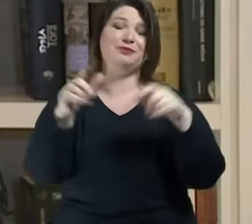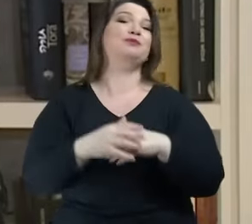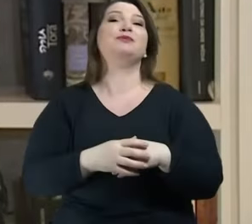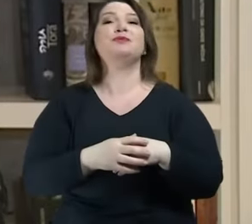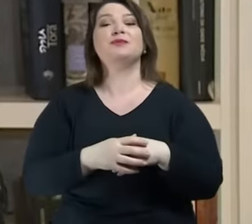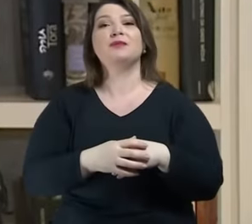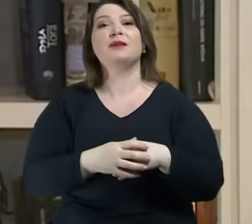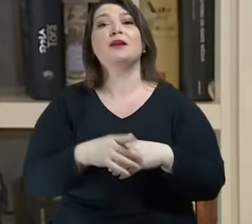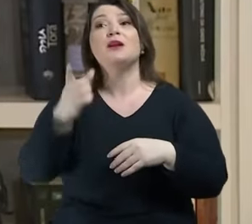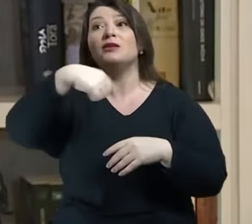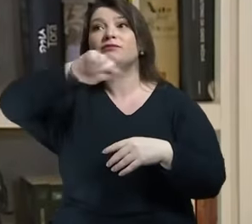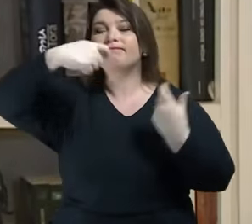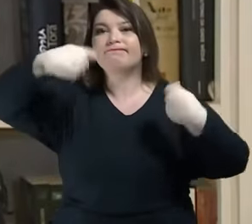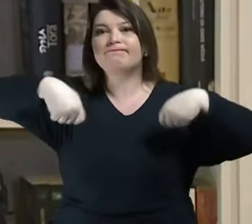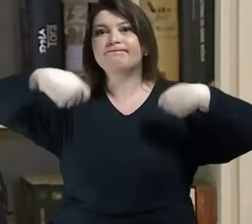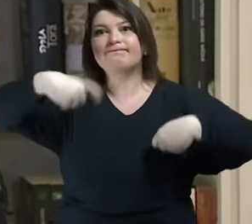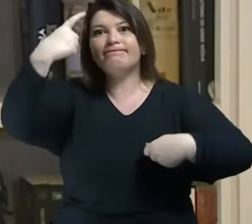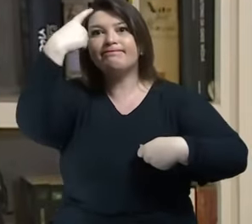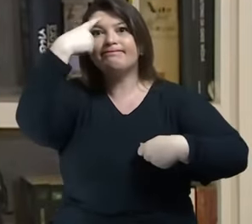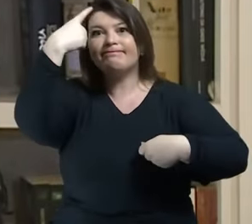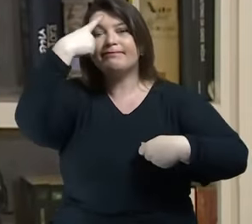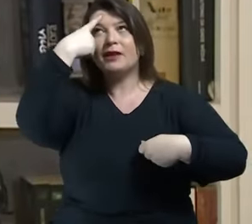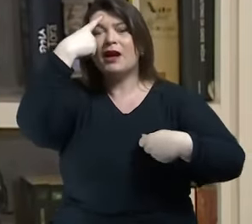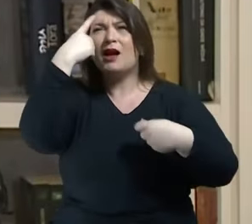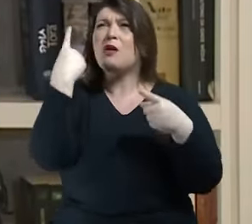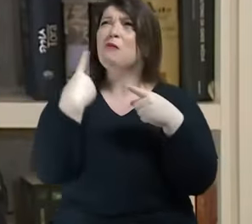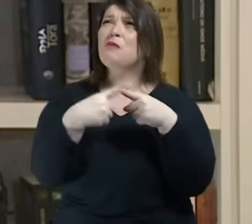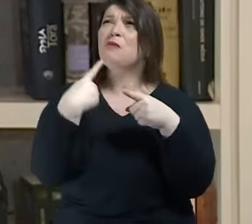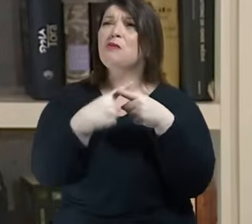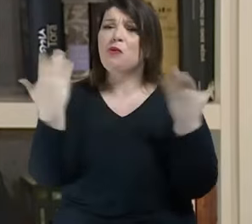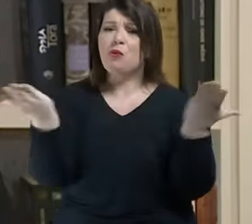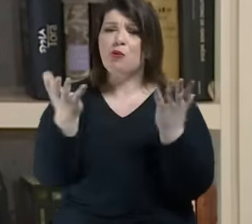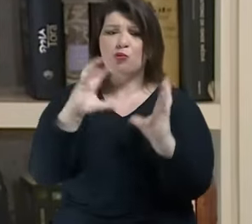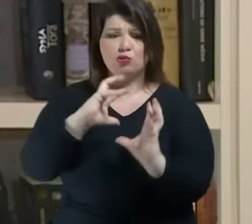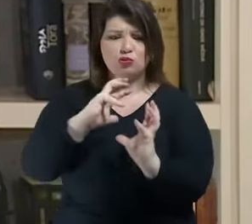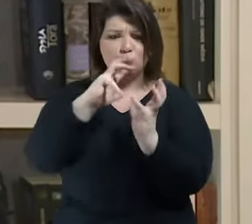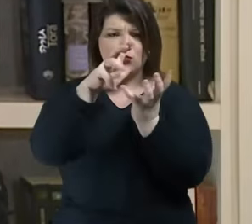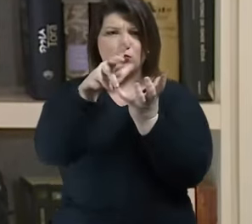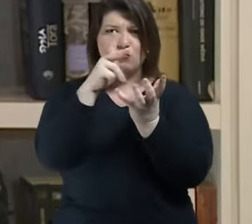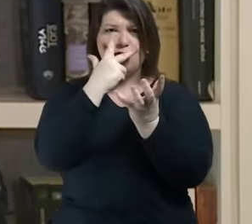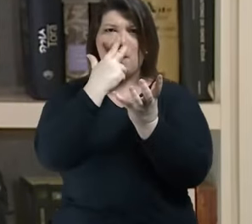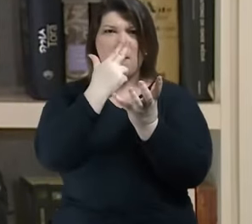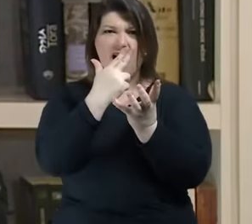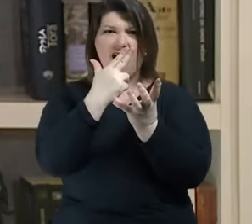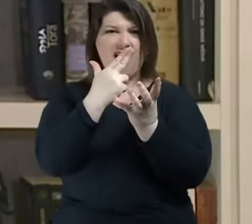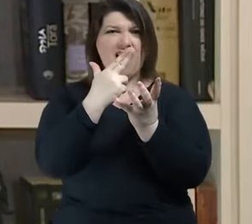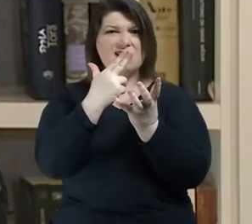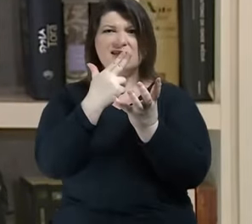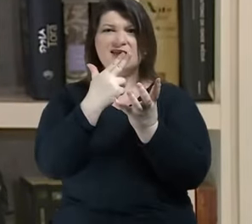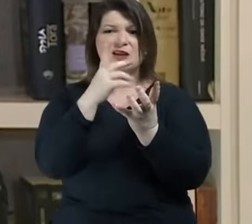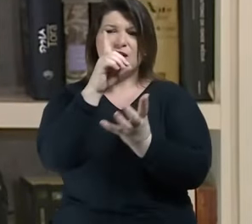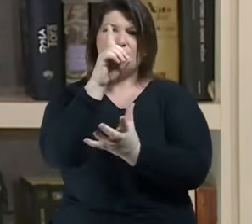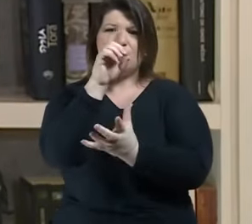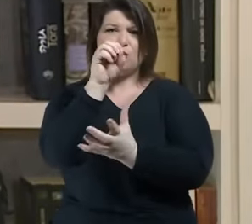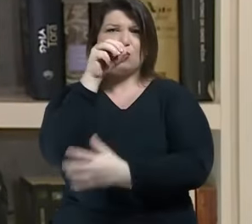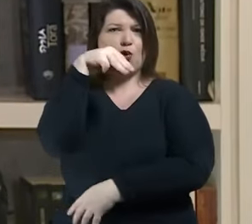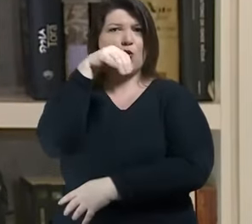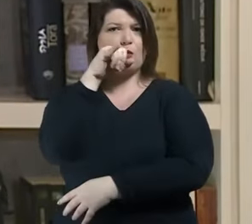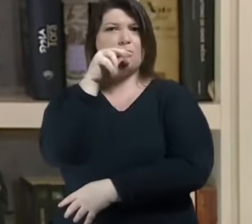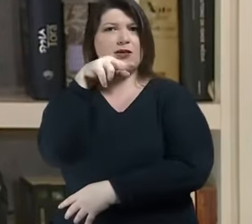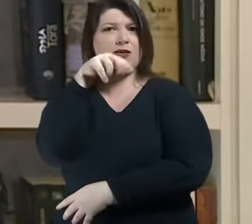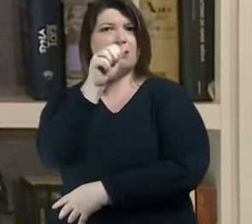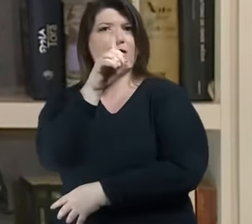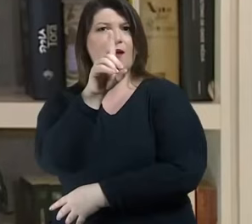é que o mundo de hoje está dominado, não apenas por causa da pandemia, mas está dominado por essa